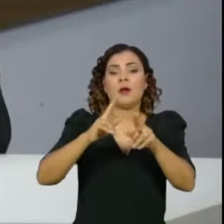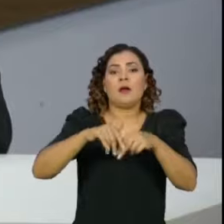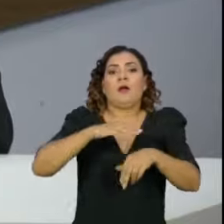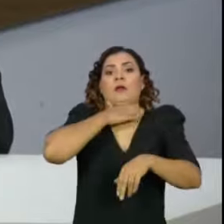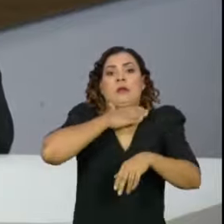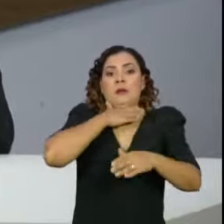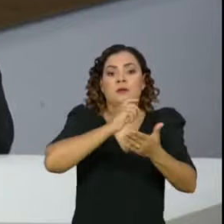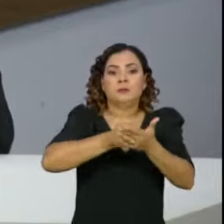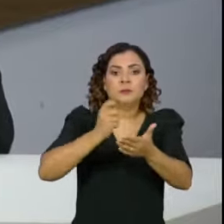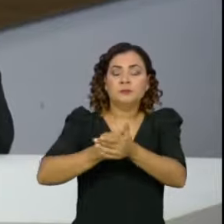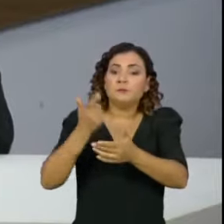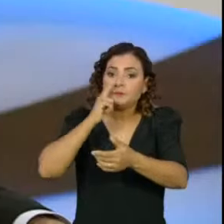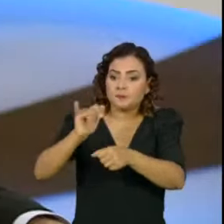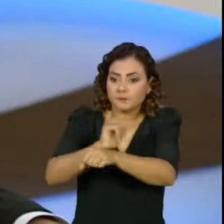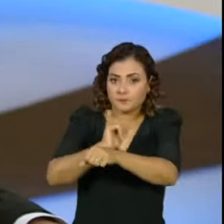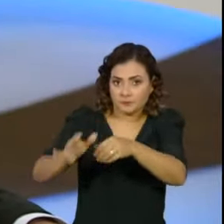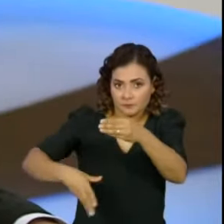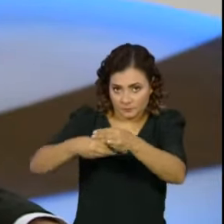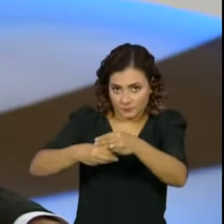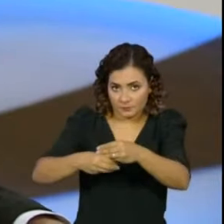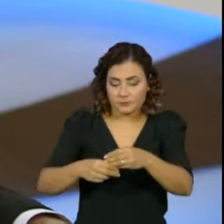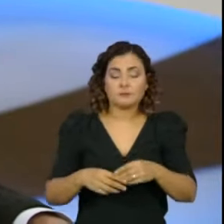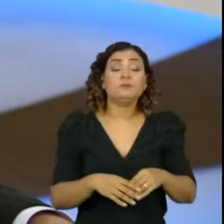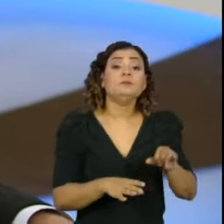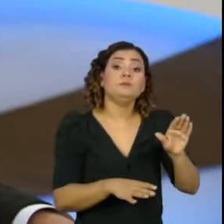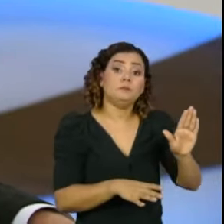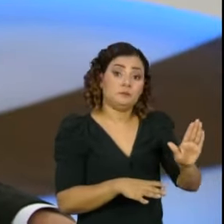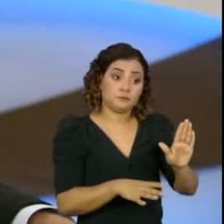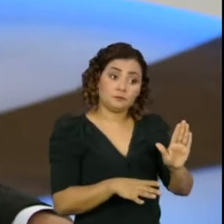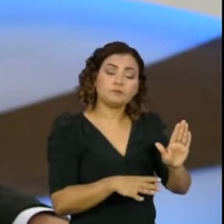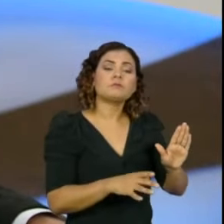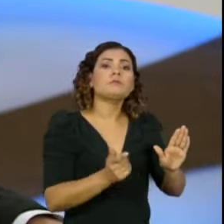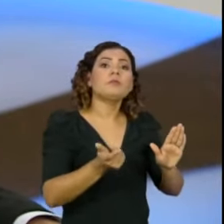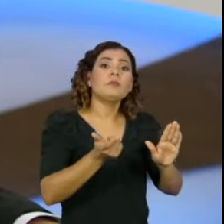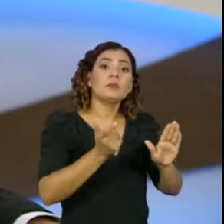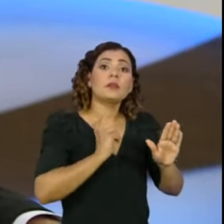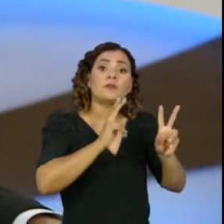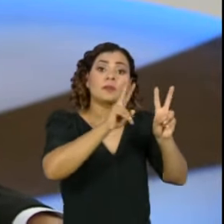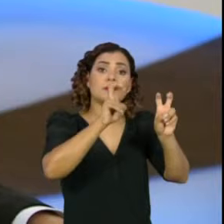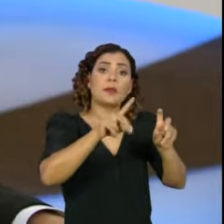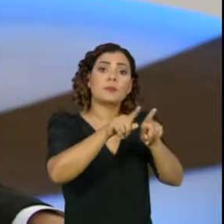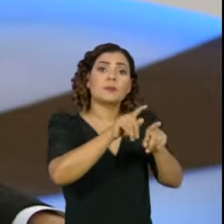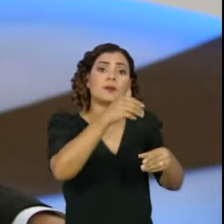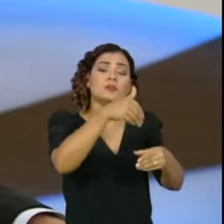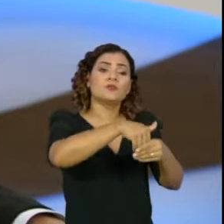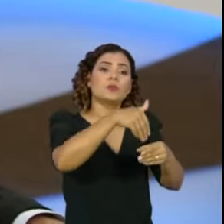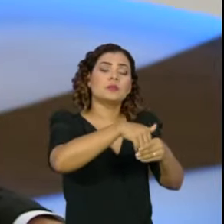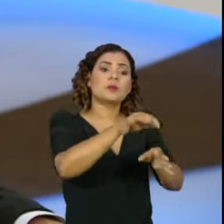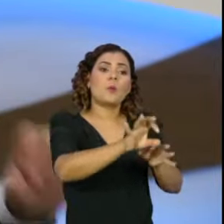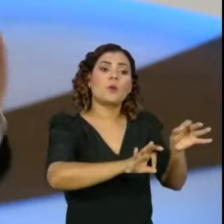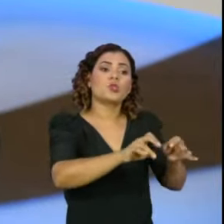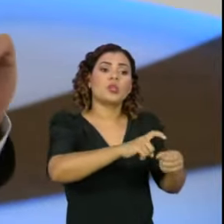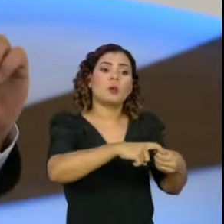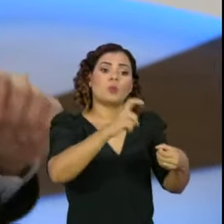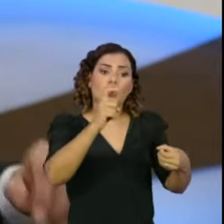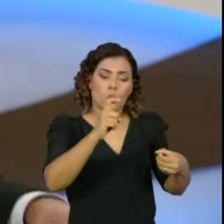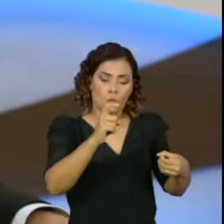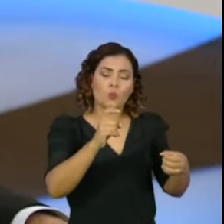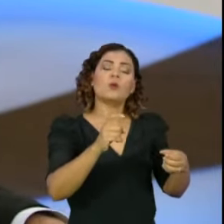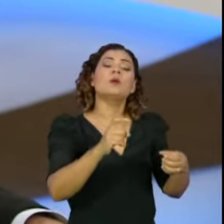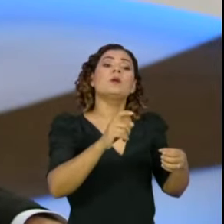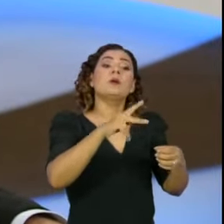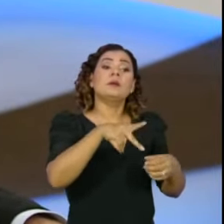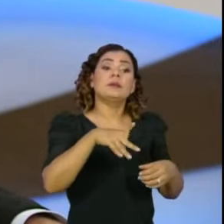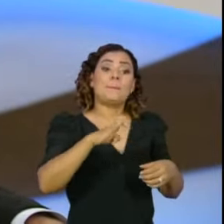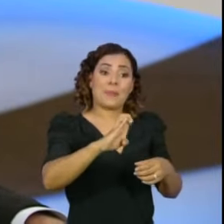como o senhor classificou agora? Esse foi um requerimento de destaque, na verdade, de votação como projeto autônomo de um dispositivo